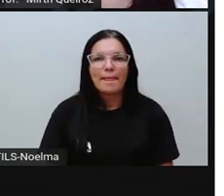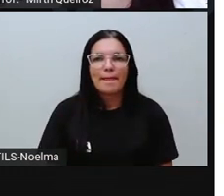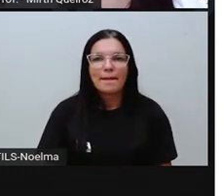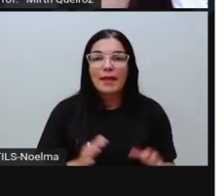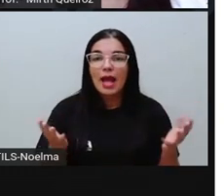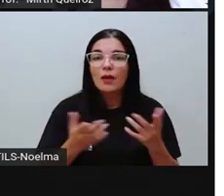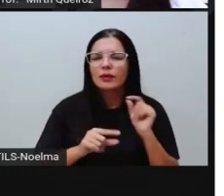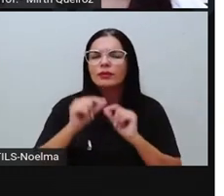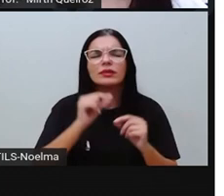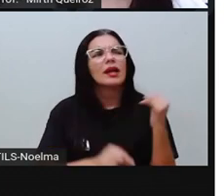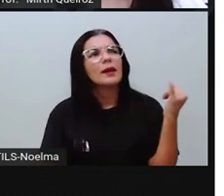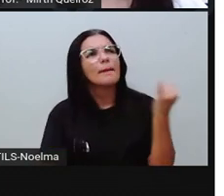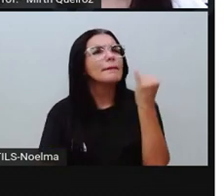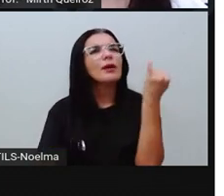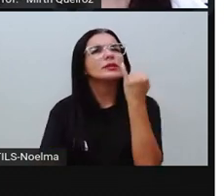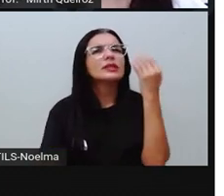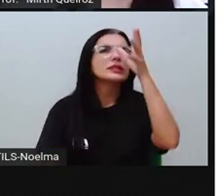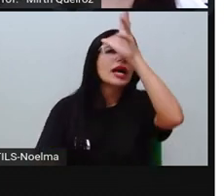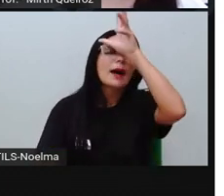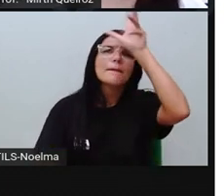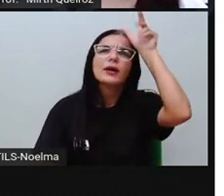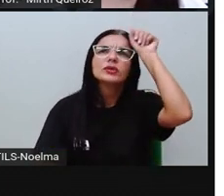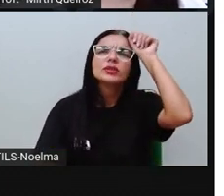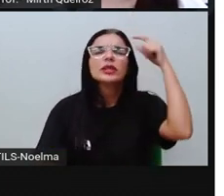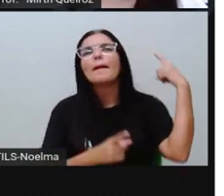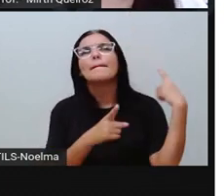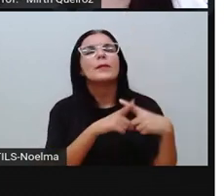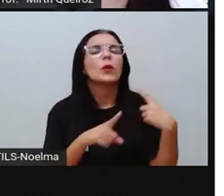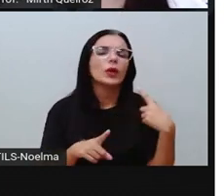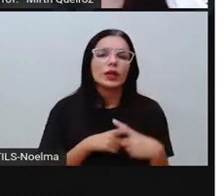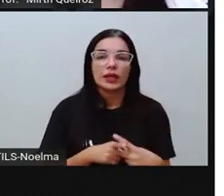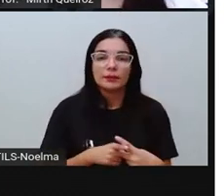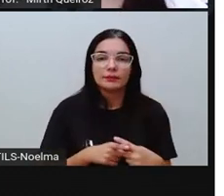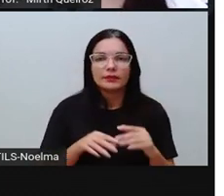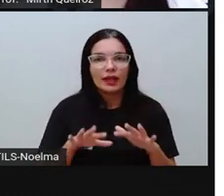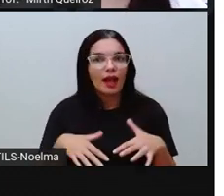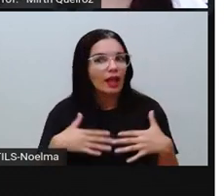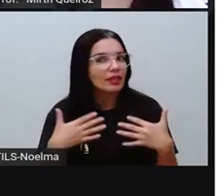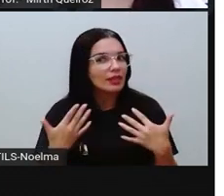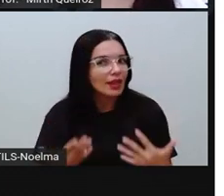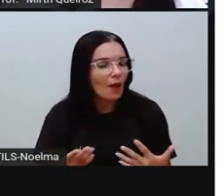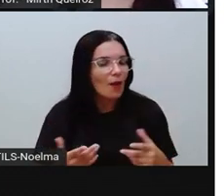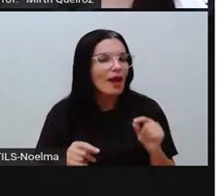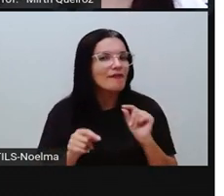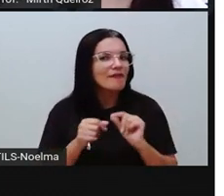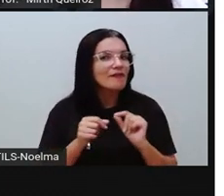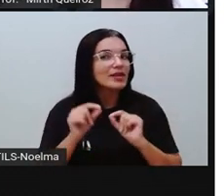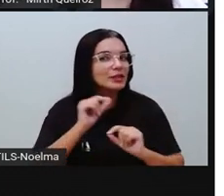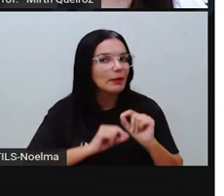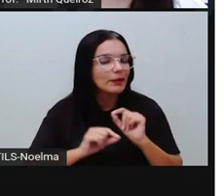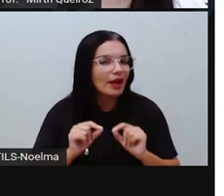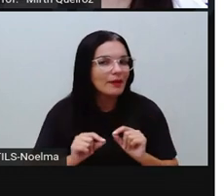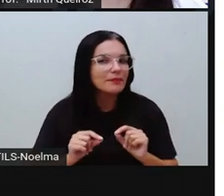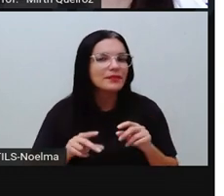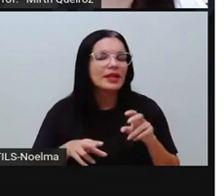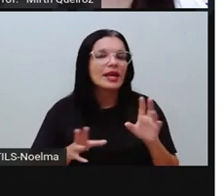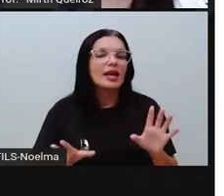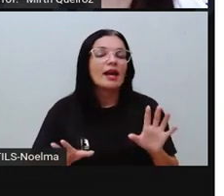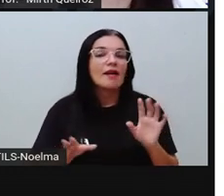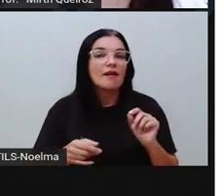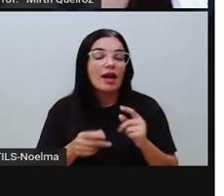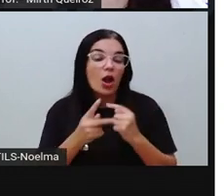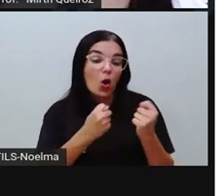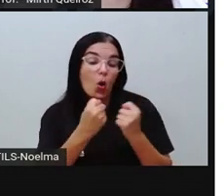E a importância da Amazônia? Por que a Amazônia é importante? Como a gente viu, ela vai atuar aí na regulação climática, né? No